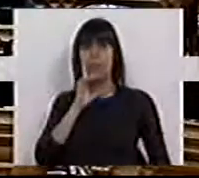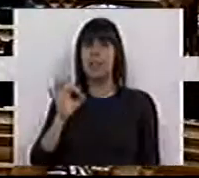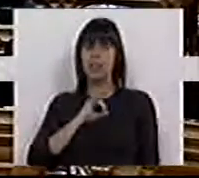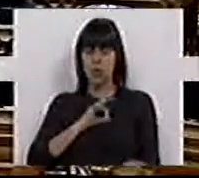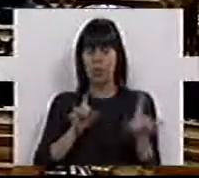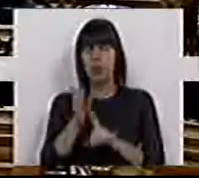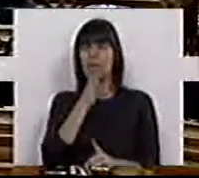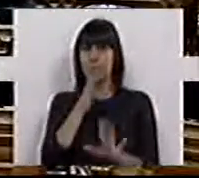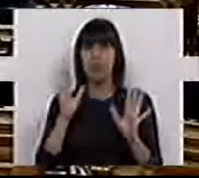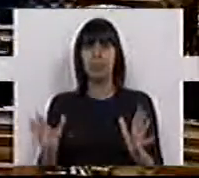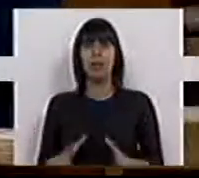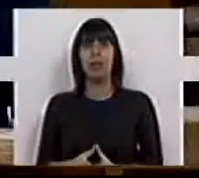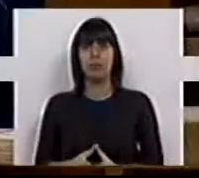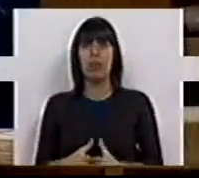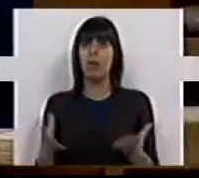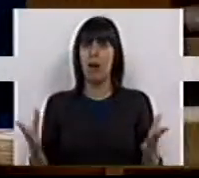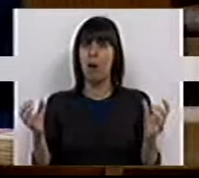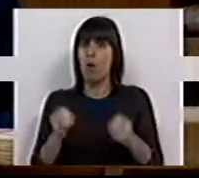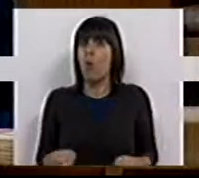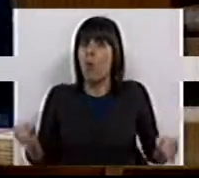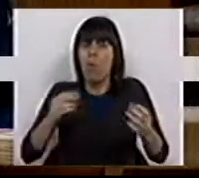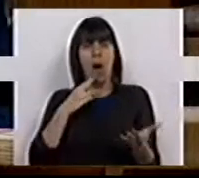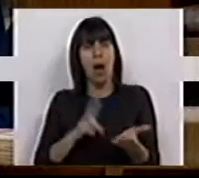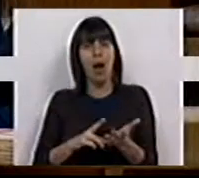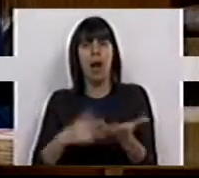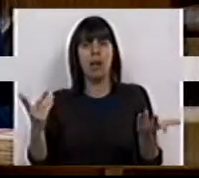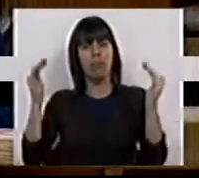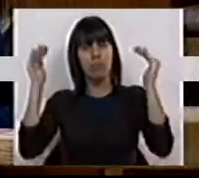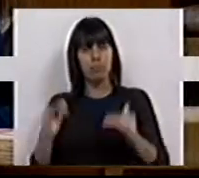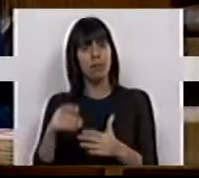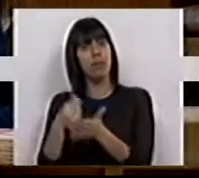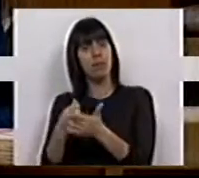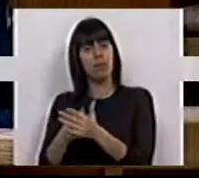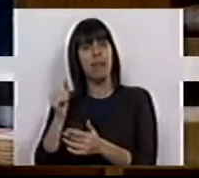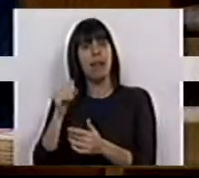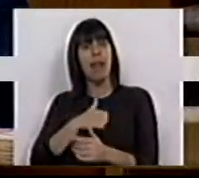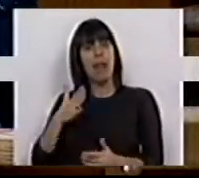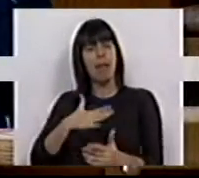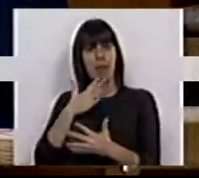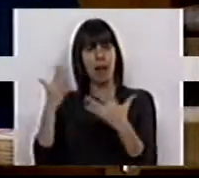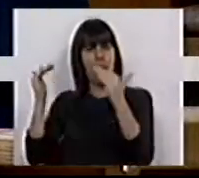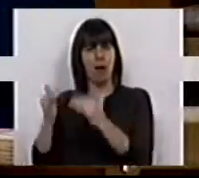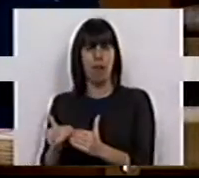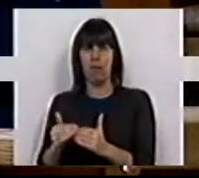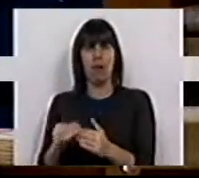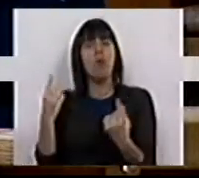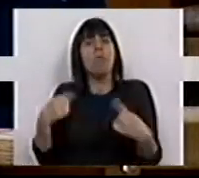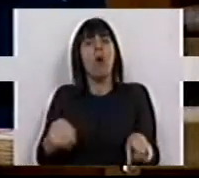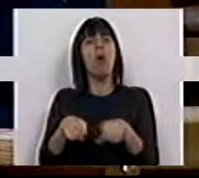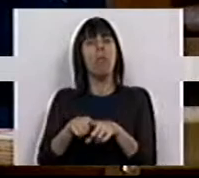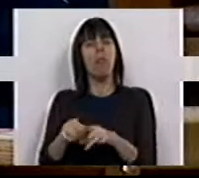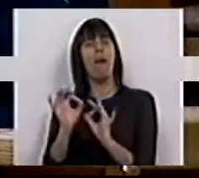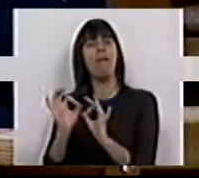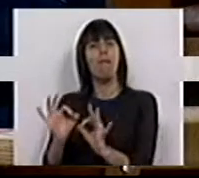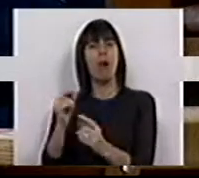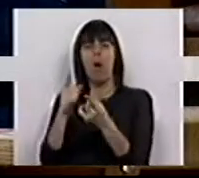Senhoras e senhores deputados, não há nenhuma razão para descer a tributação das grandes empresas que não seja a política do